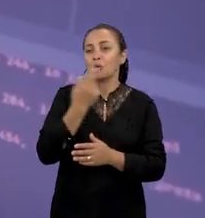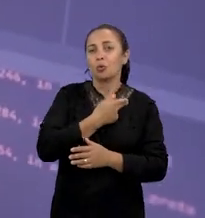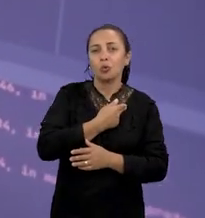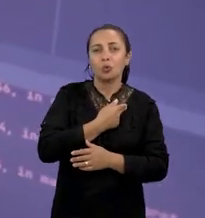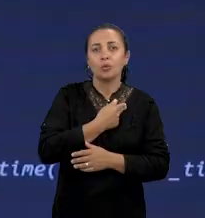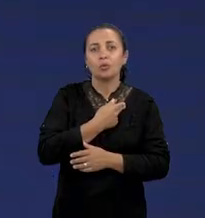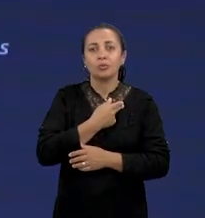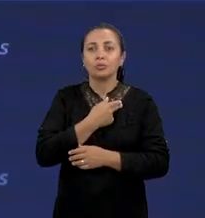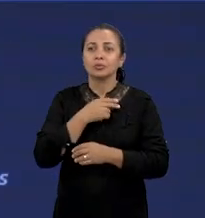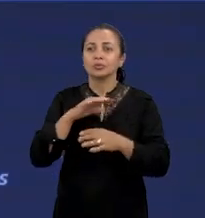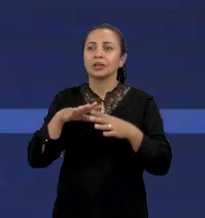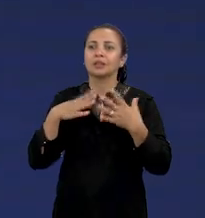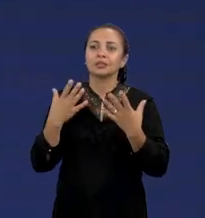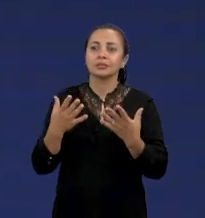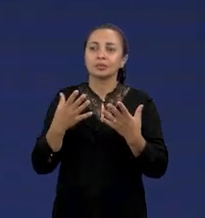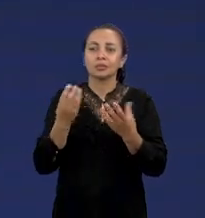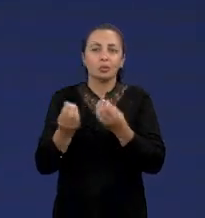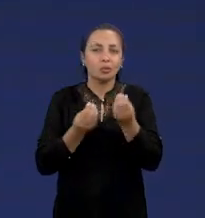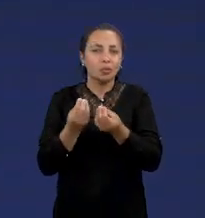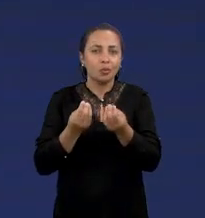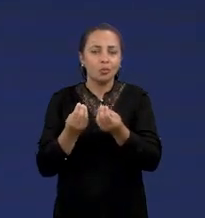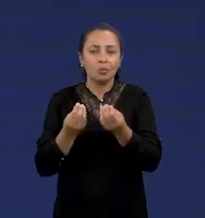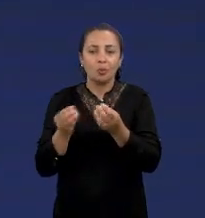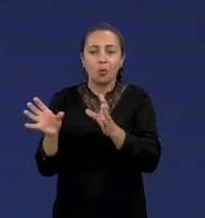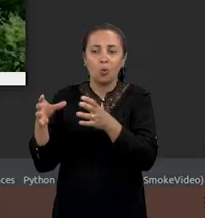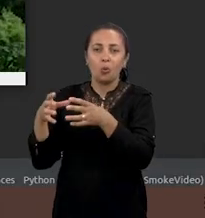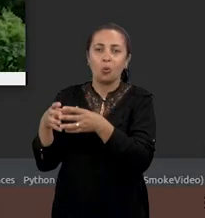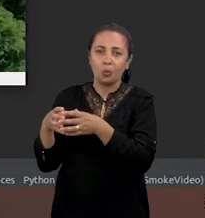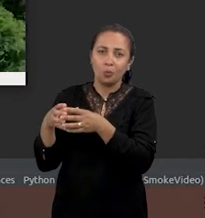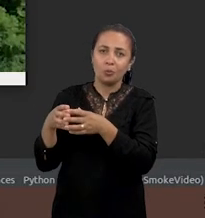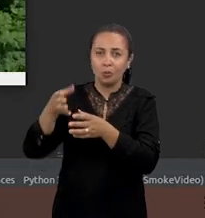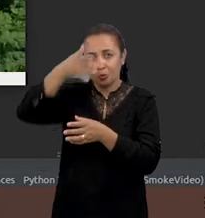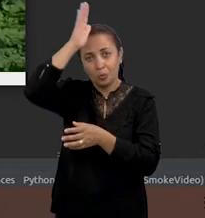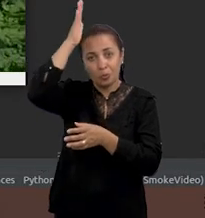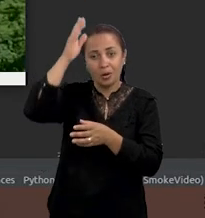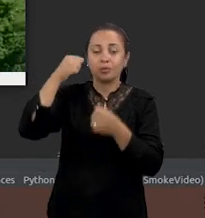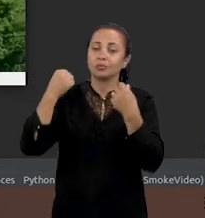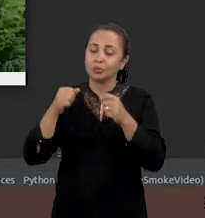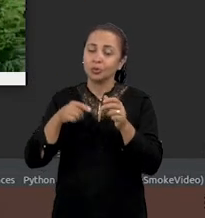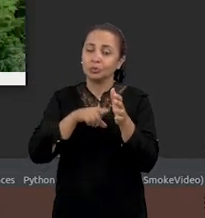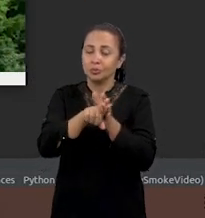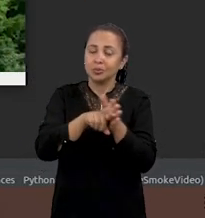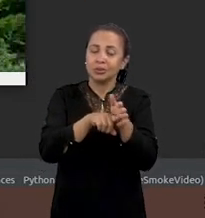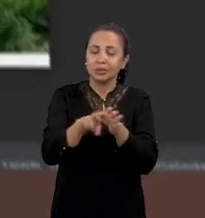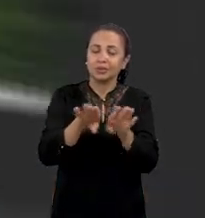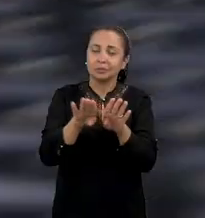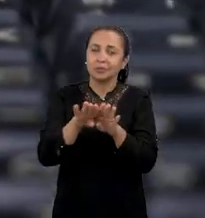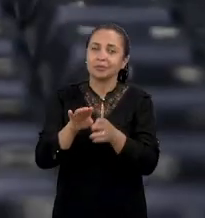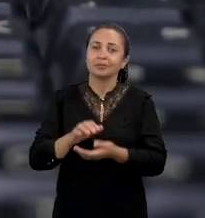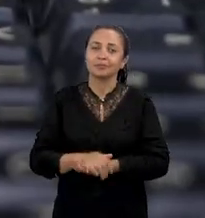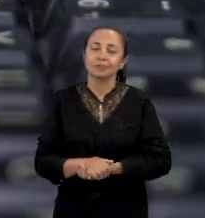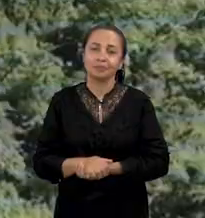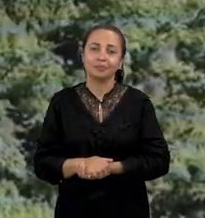nós, enquanto organização, nós também participemos dessas pesquisas.